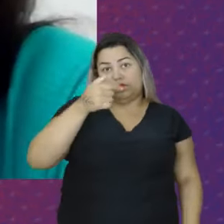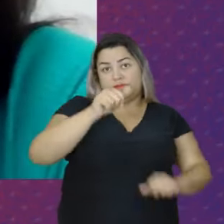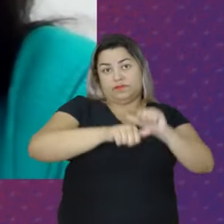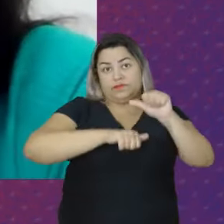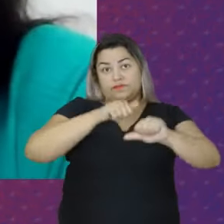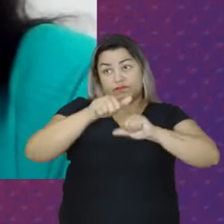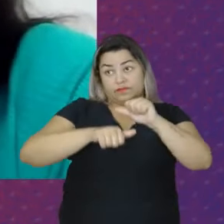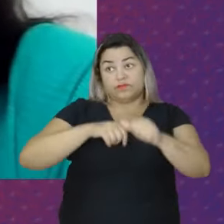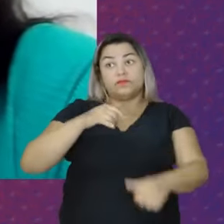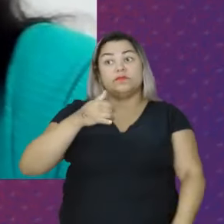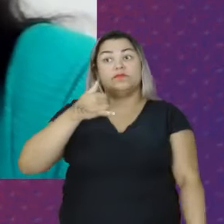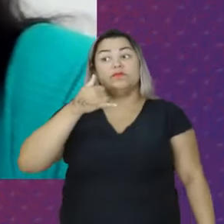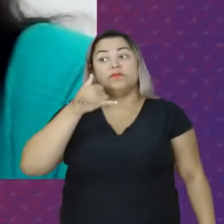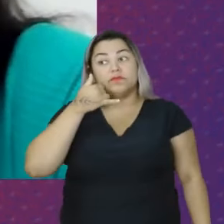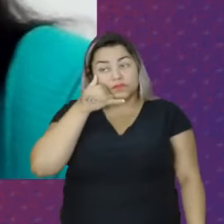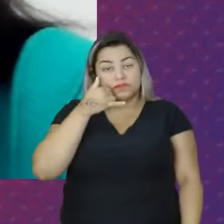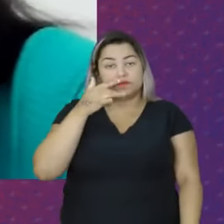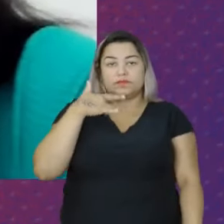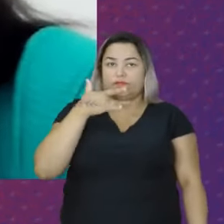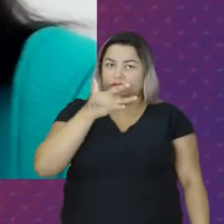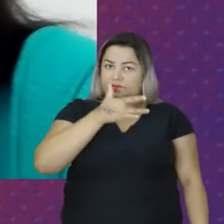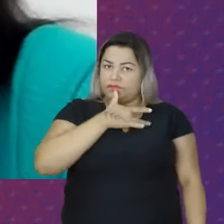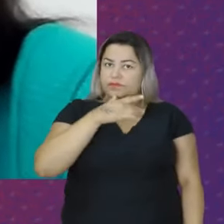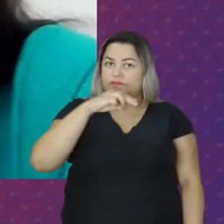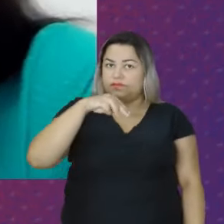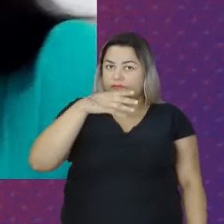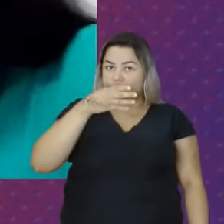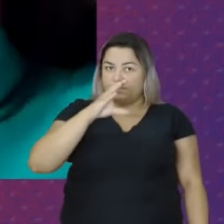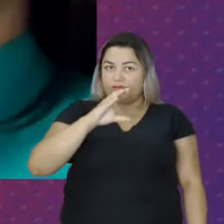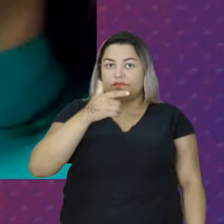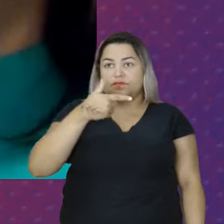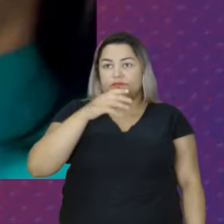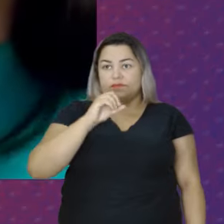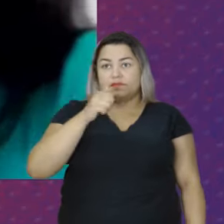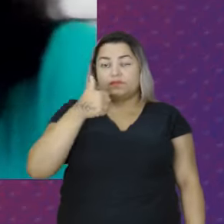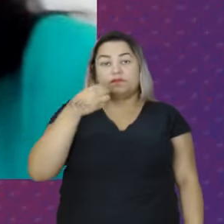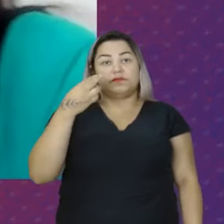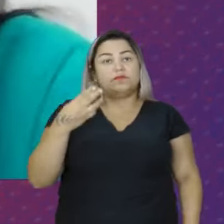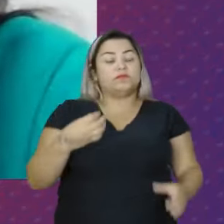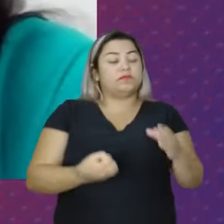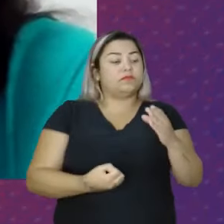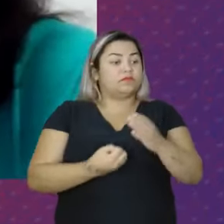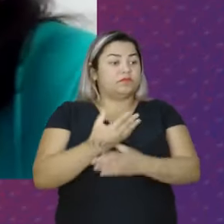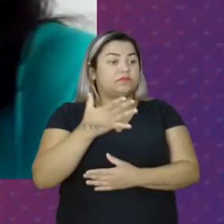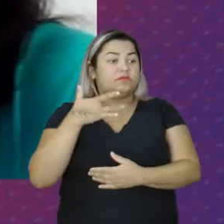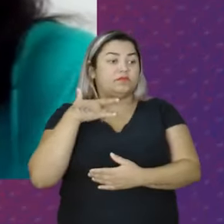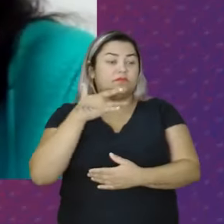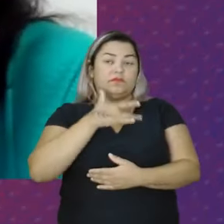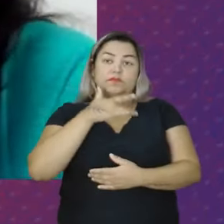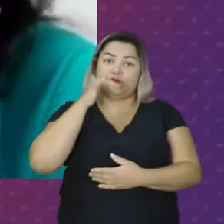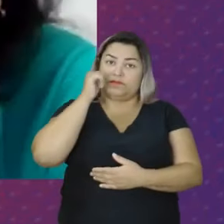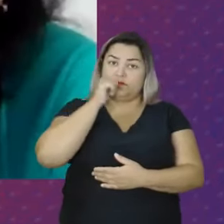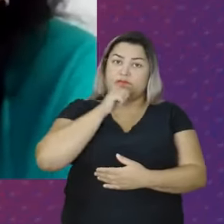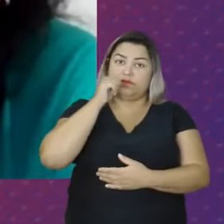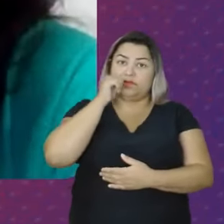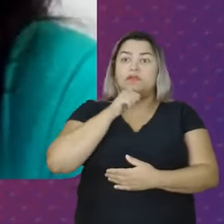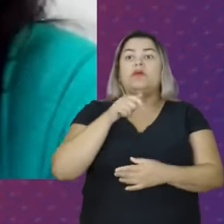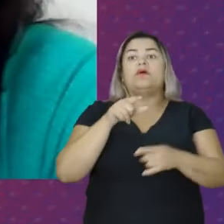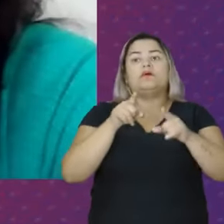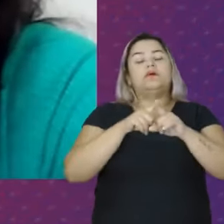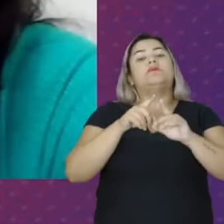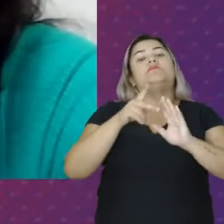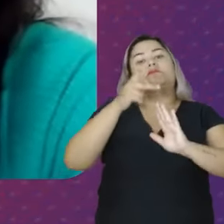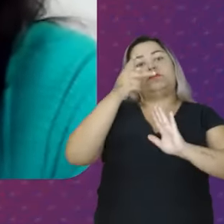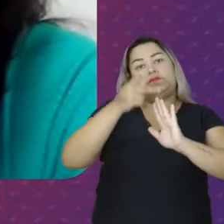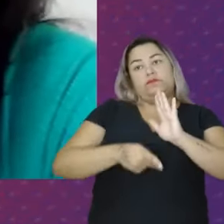O Disque Saúde Então em março De 2003 Voltando um pouquinho É criado O Disque Saúde Da Mulher Que era um projeto